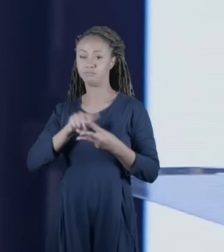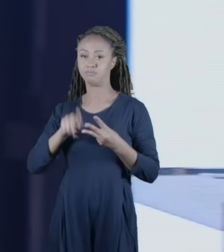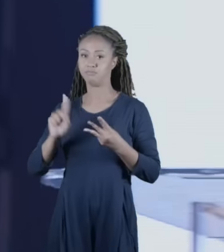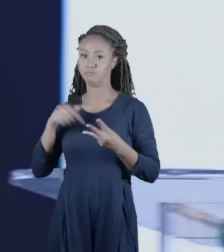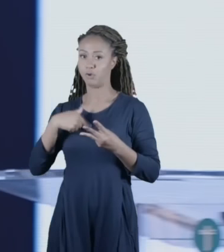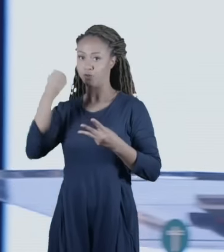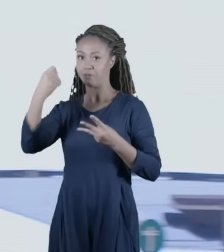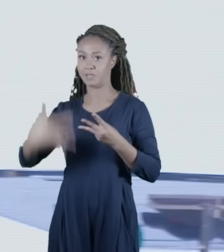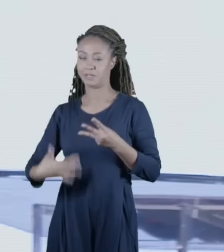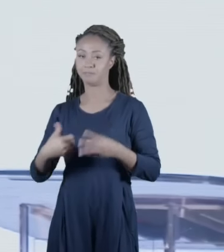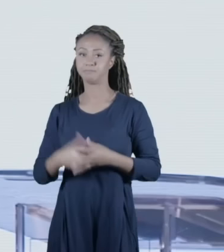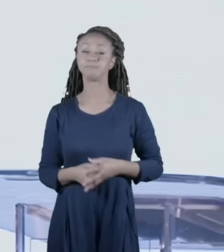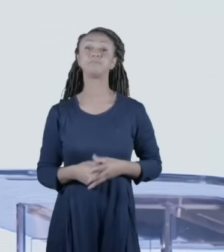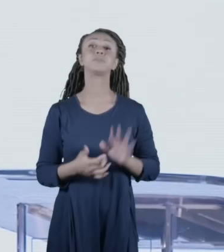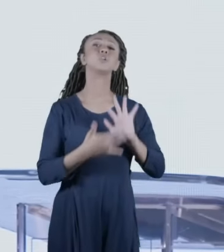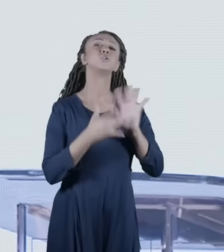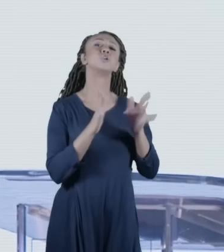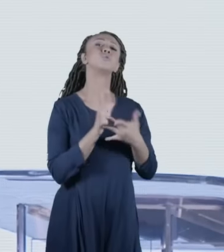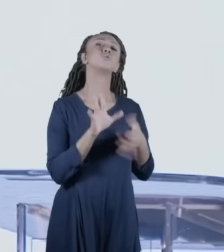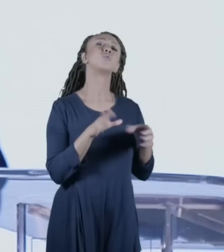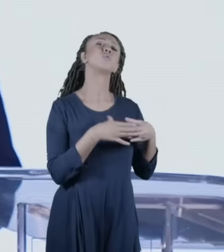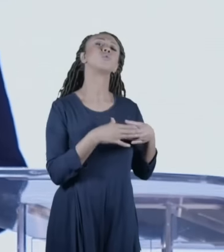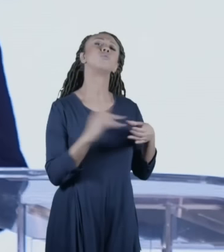a qual grupo Jesus pertencia